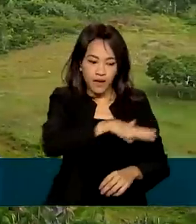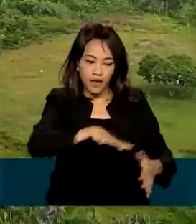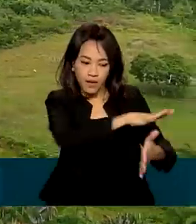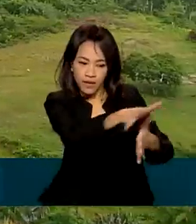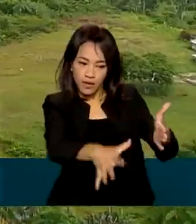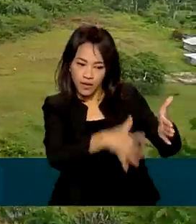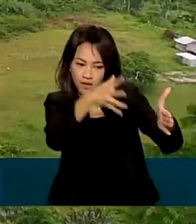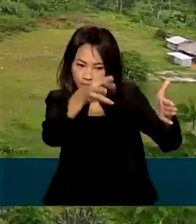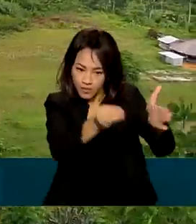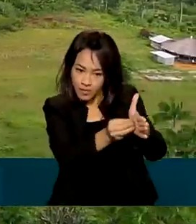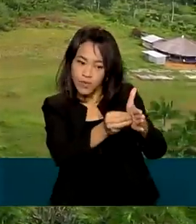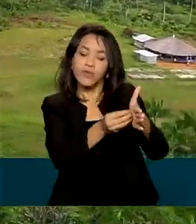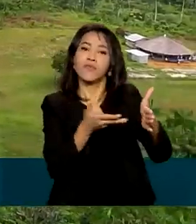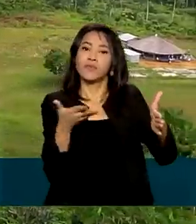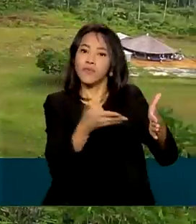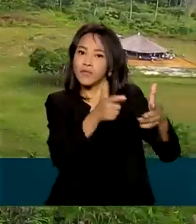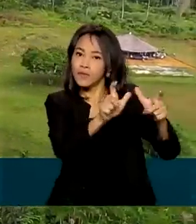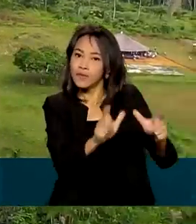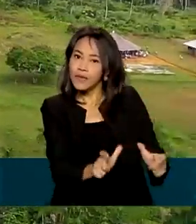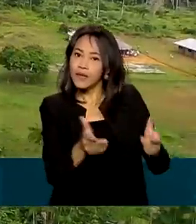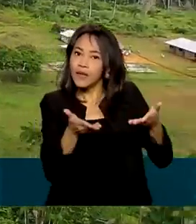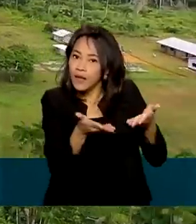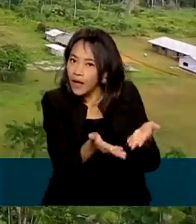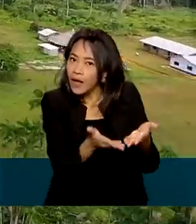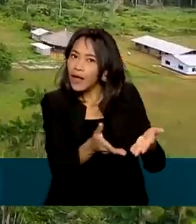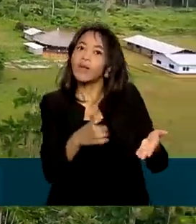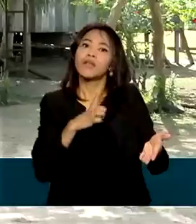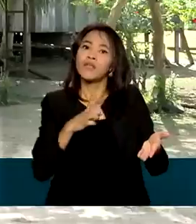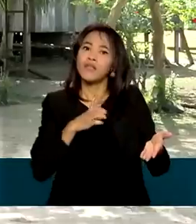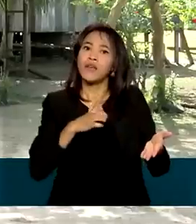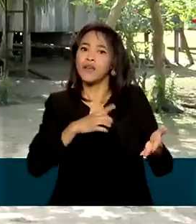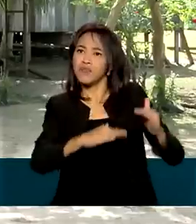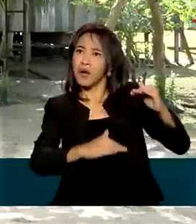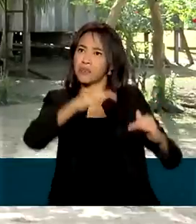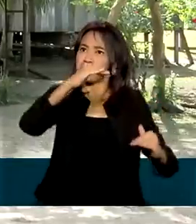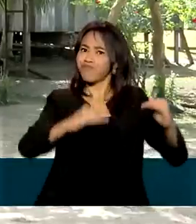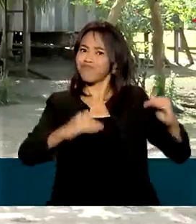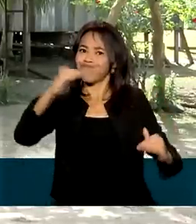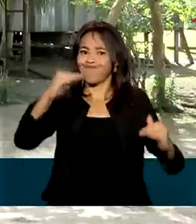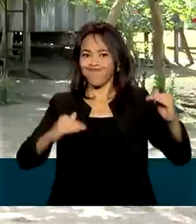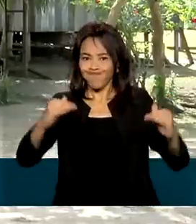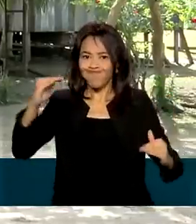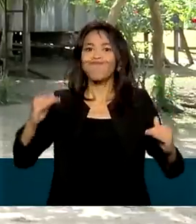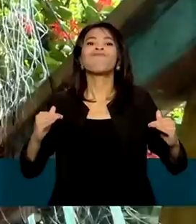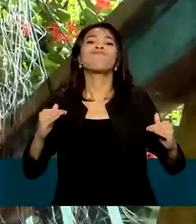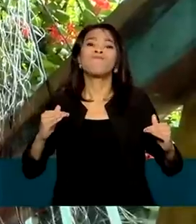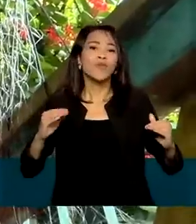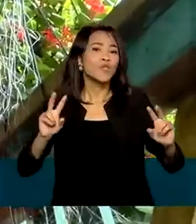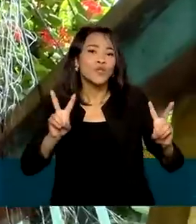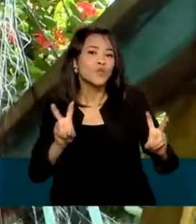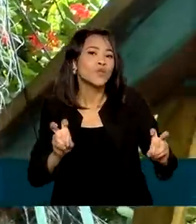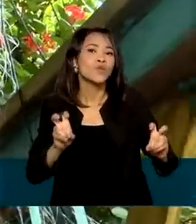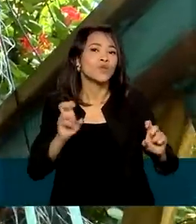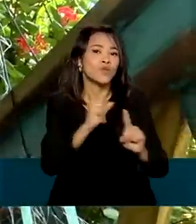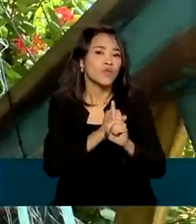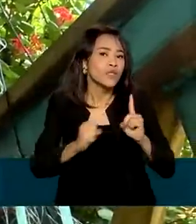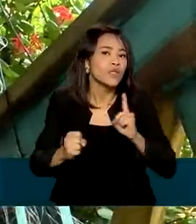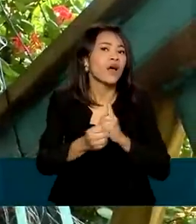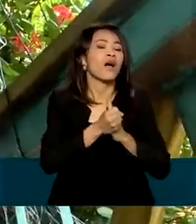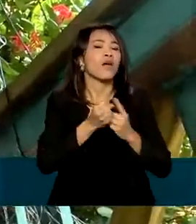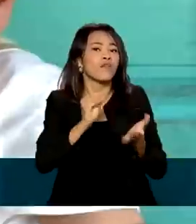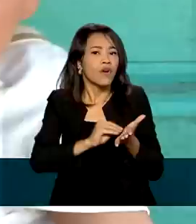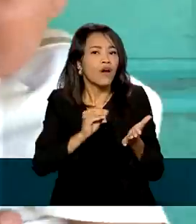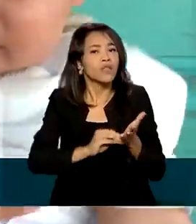Legal por inteiro, que há um desequilíbrio muito grande na área social e na área